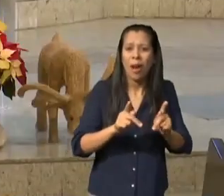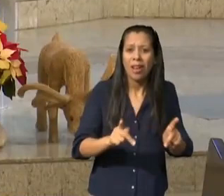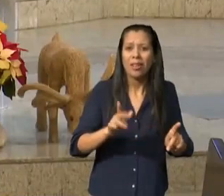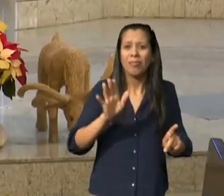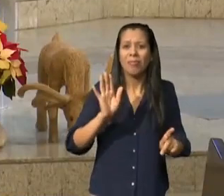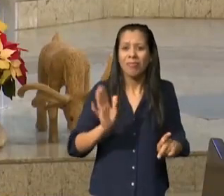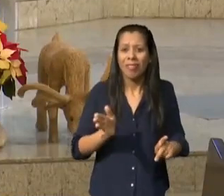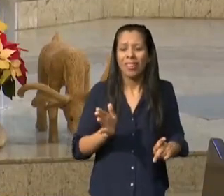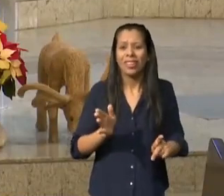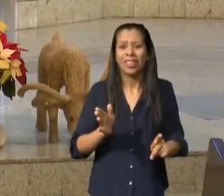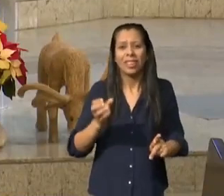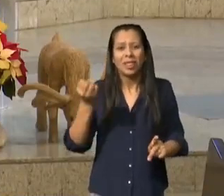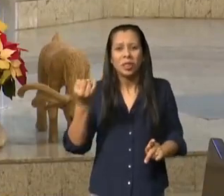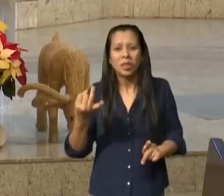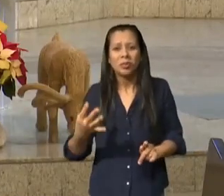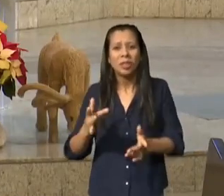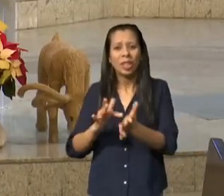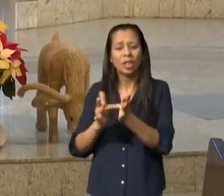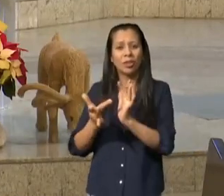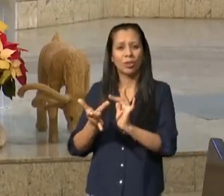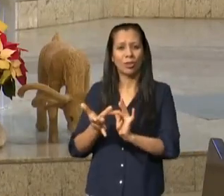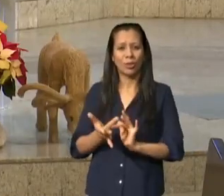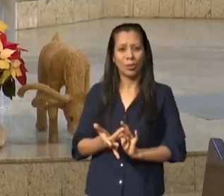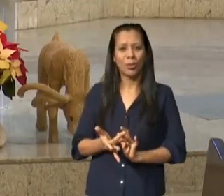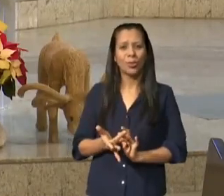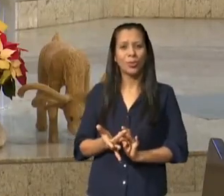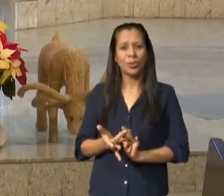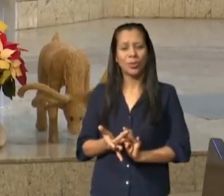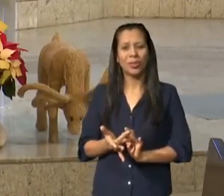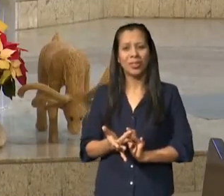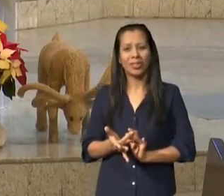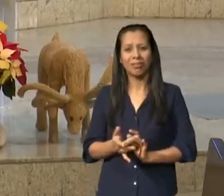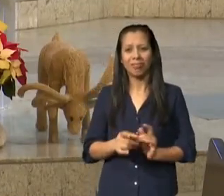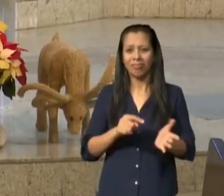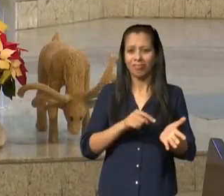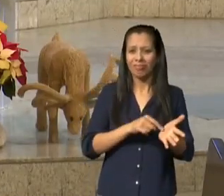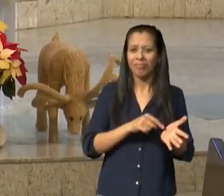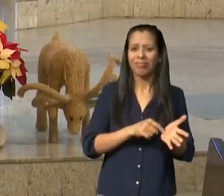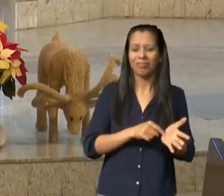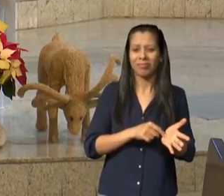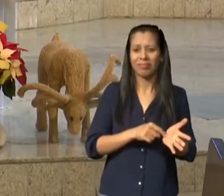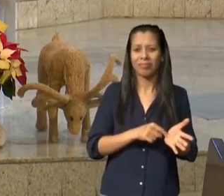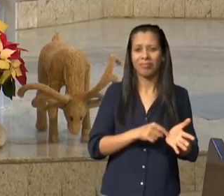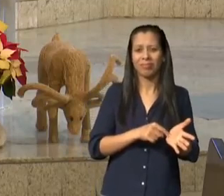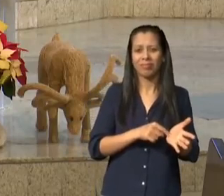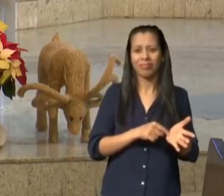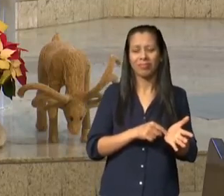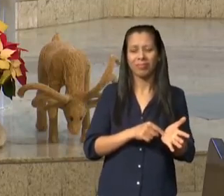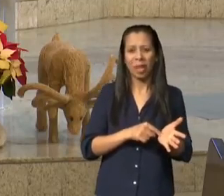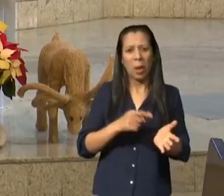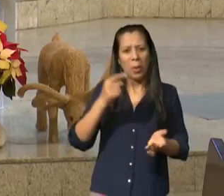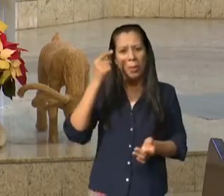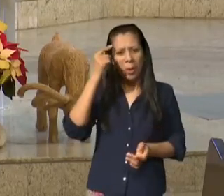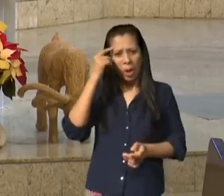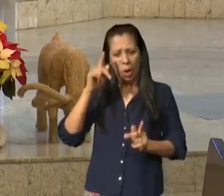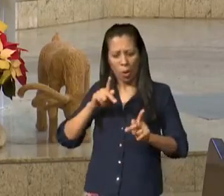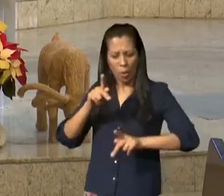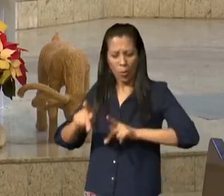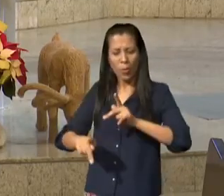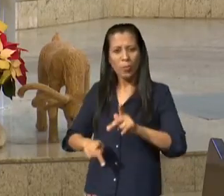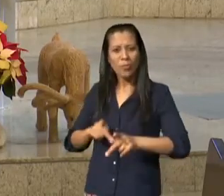escolheu para estar presente na vida daquelas pessoas na caminhada do deserto